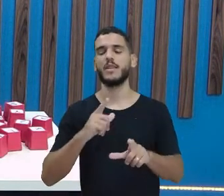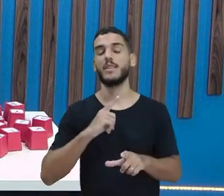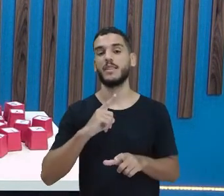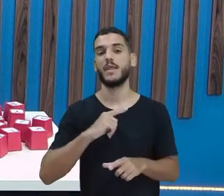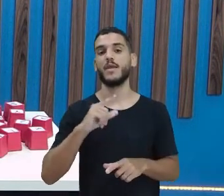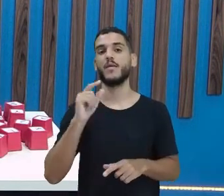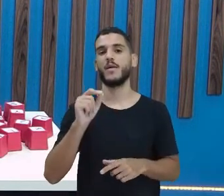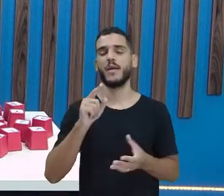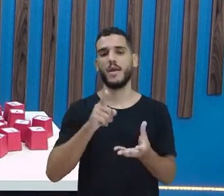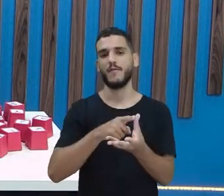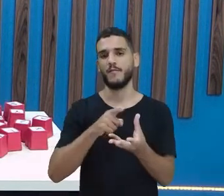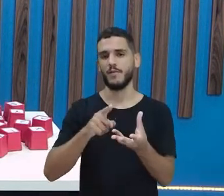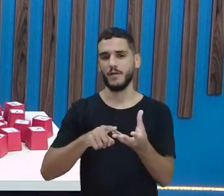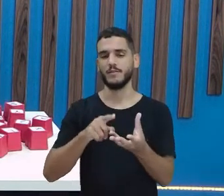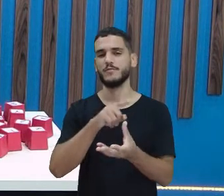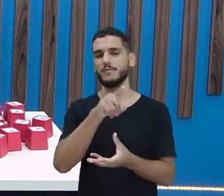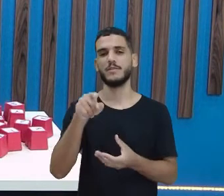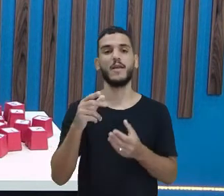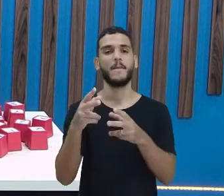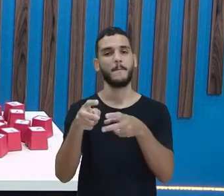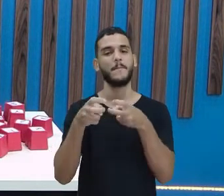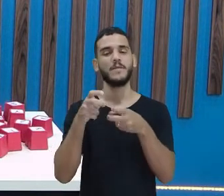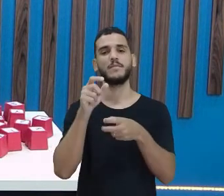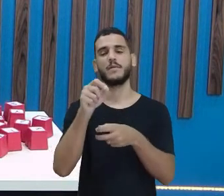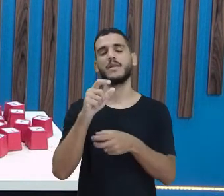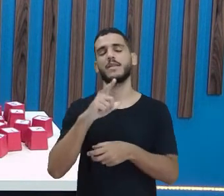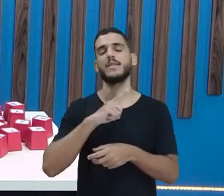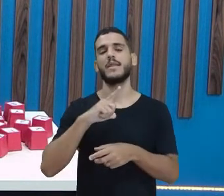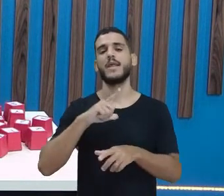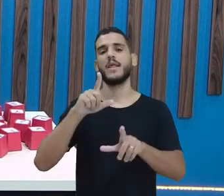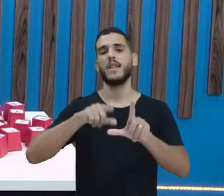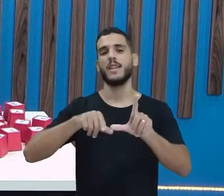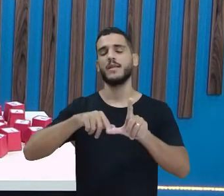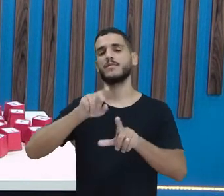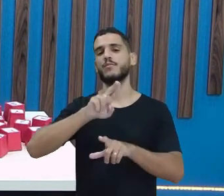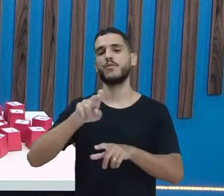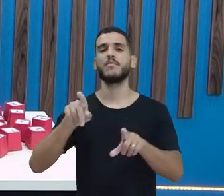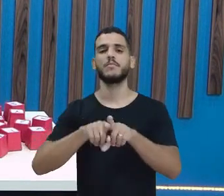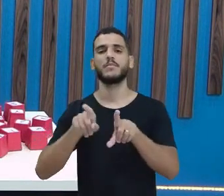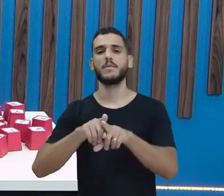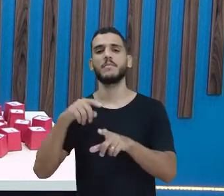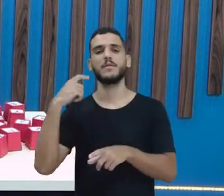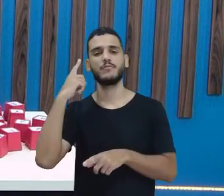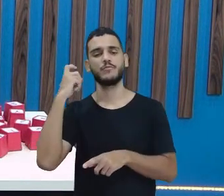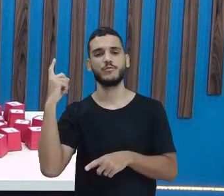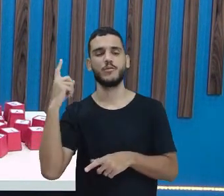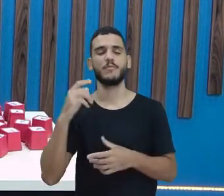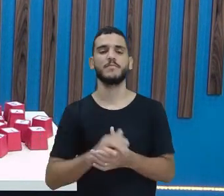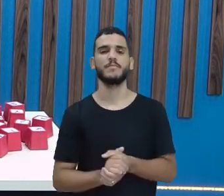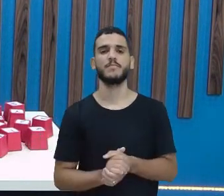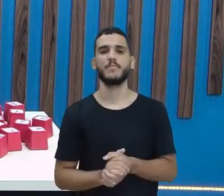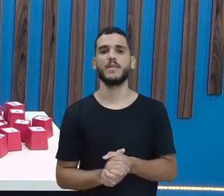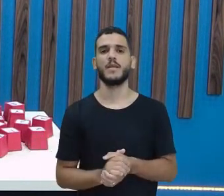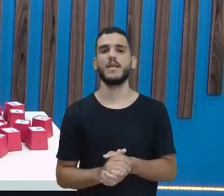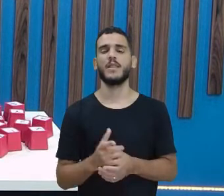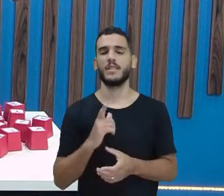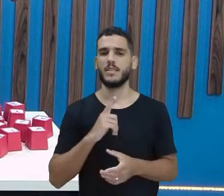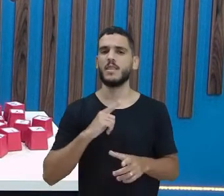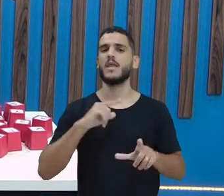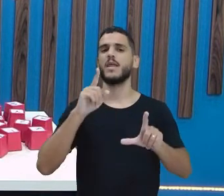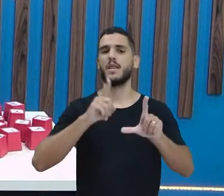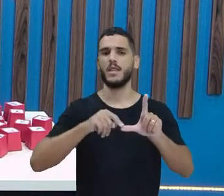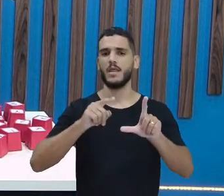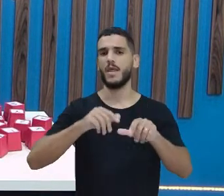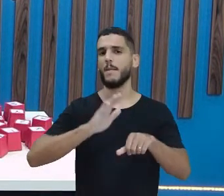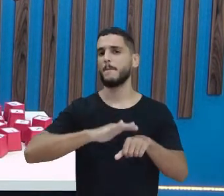perceber que as letras, além do nome, ela tem um som. Inclusive, tem letra que tem mais de um som.